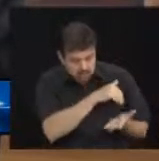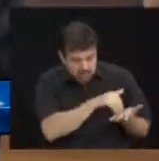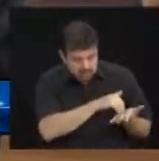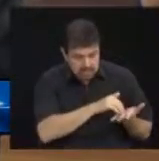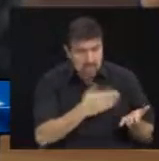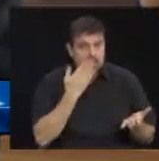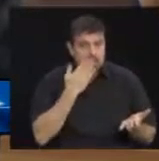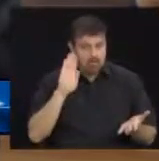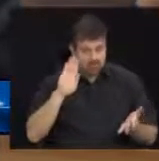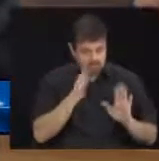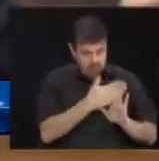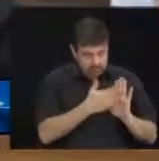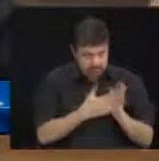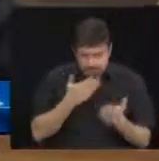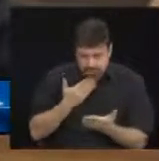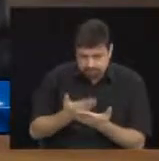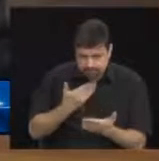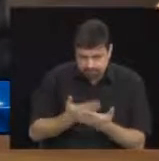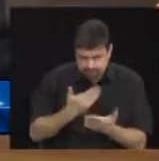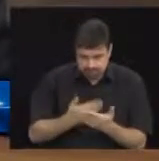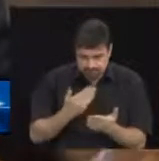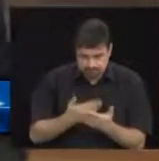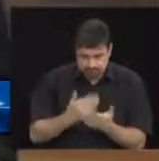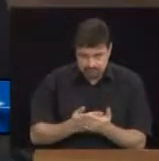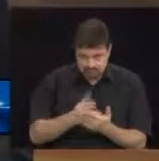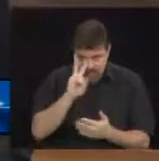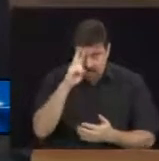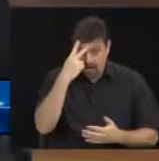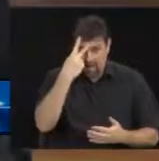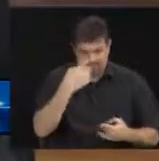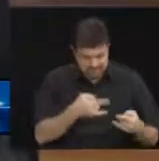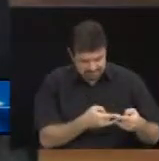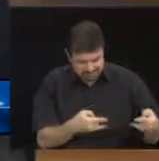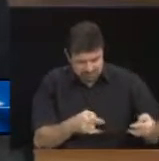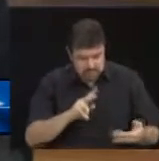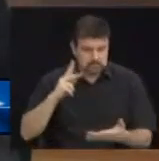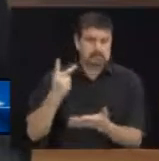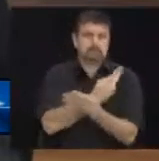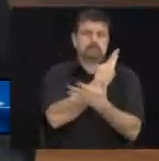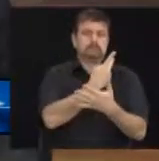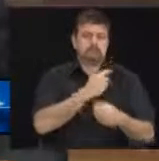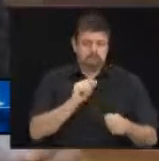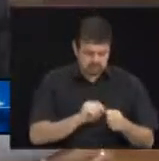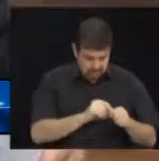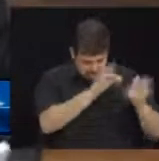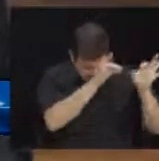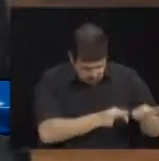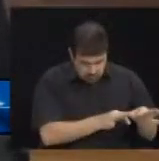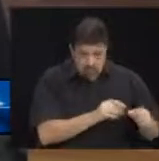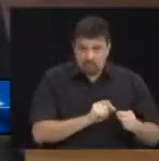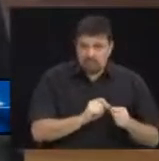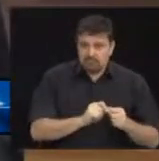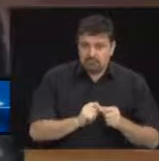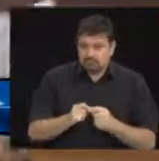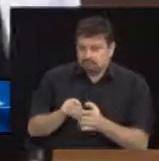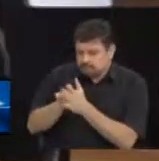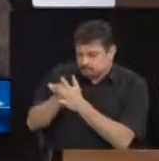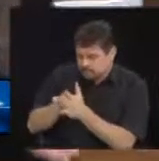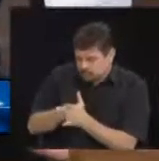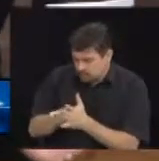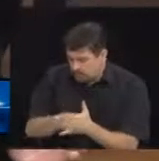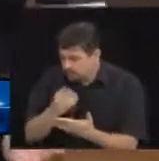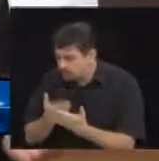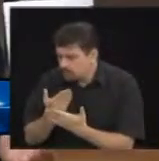fazer um estudo, rever, se fosse o caso, a avaliação do mapa de valores, e